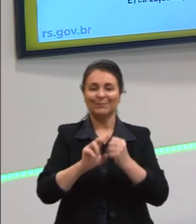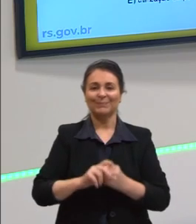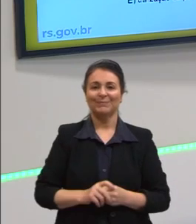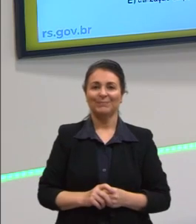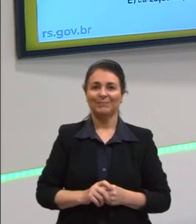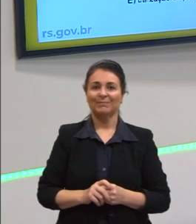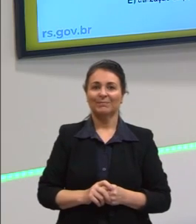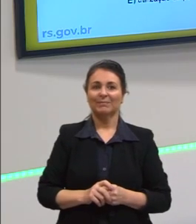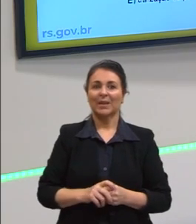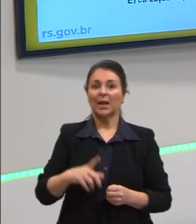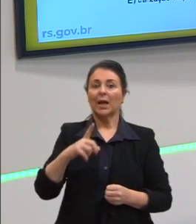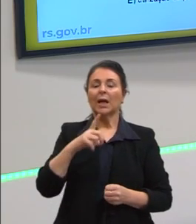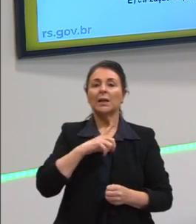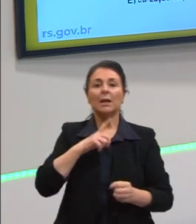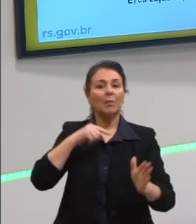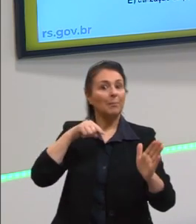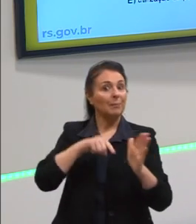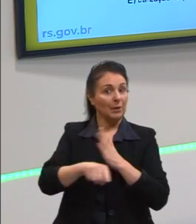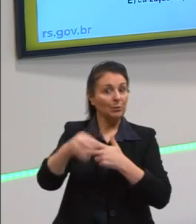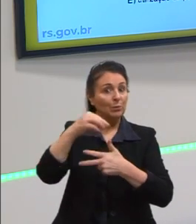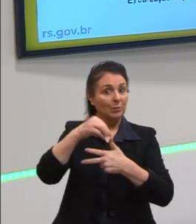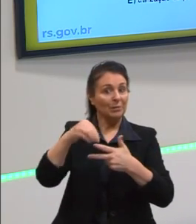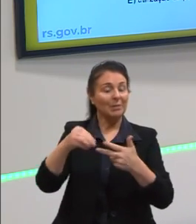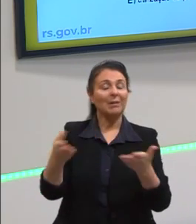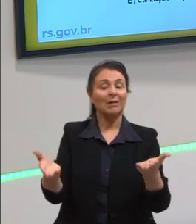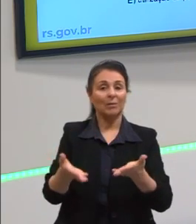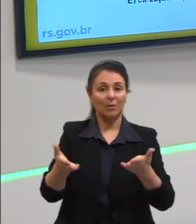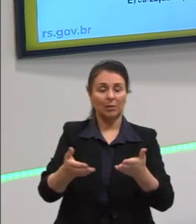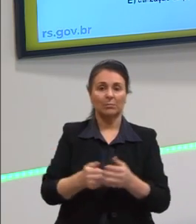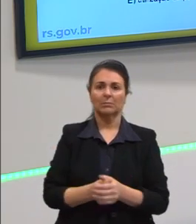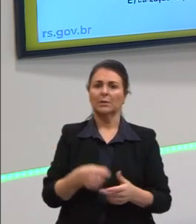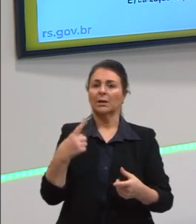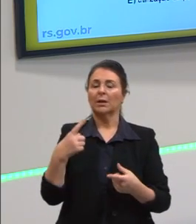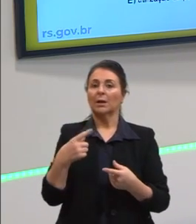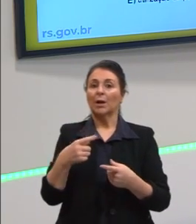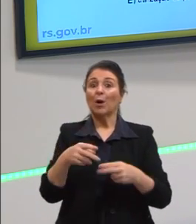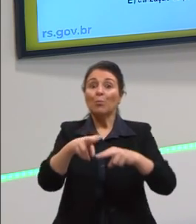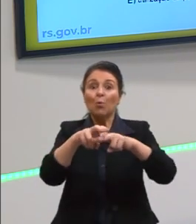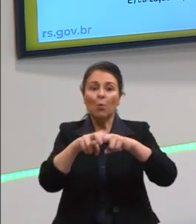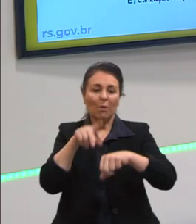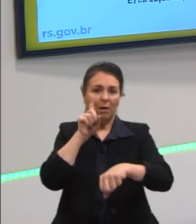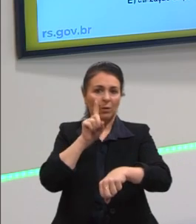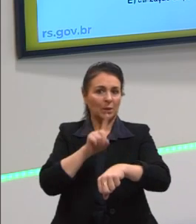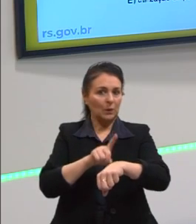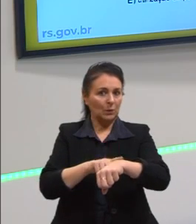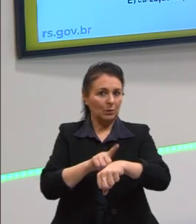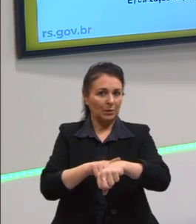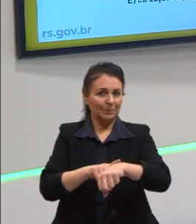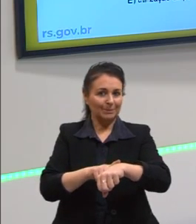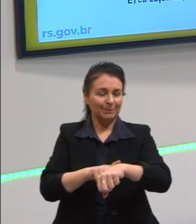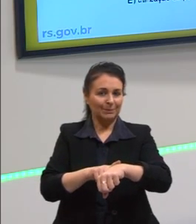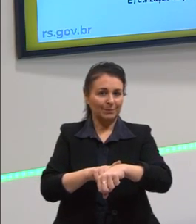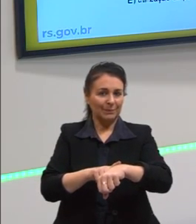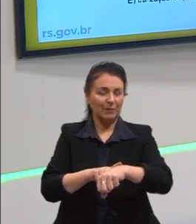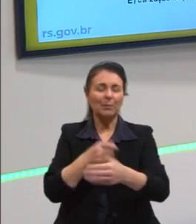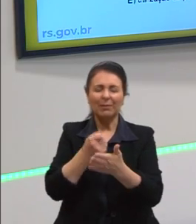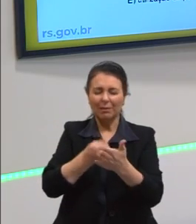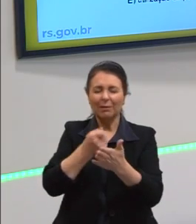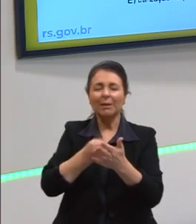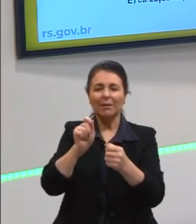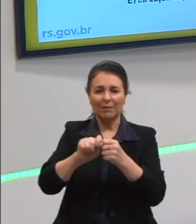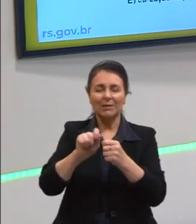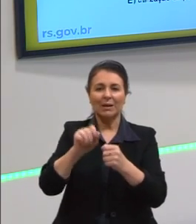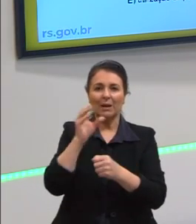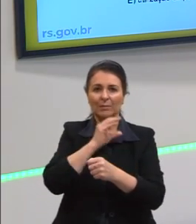A gente tem aqui uma questão do Enem. Por questão de tempo, mas eu acho que dá tempo. Vamos tentar fazer